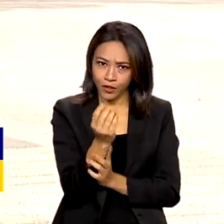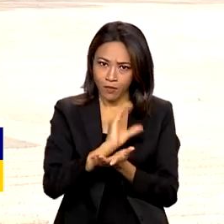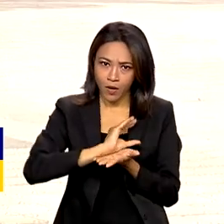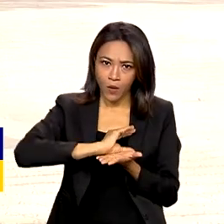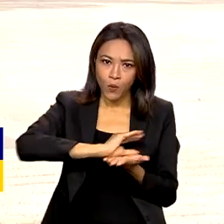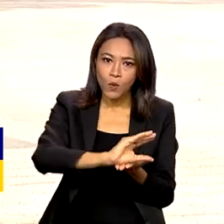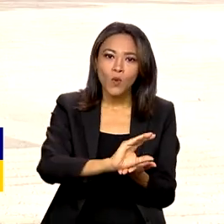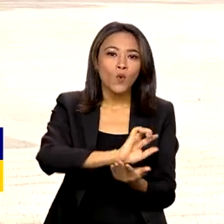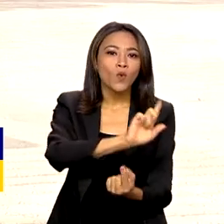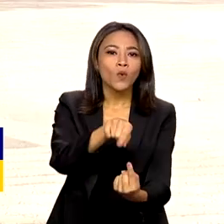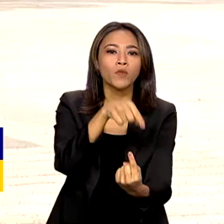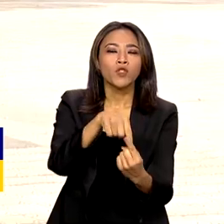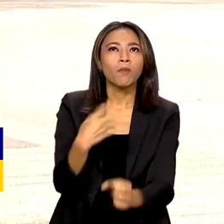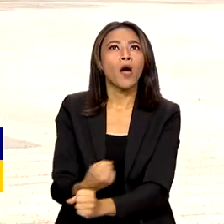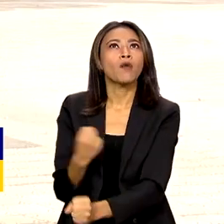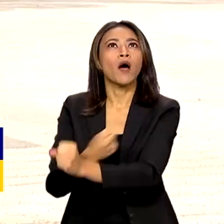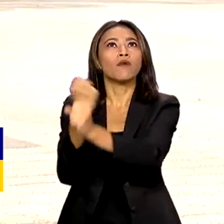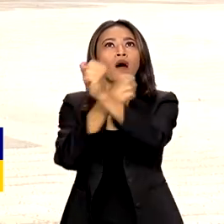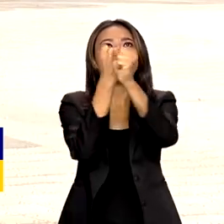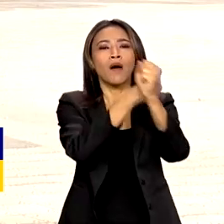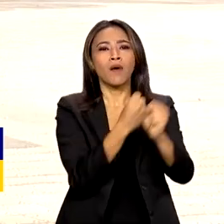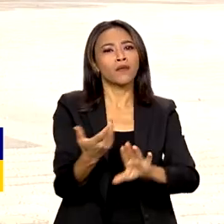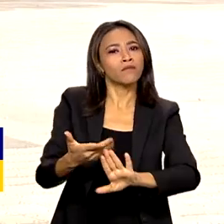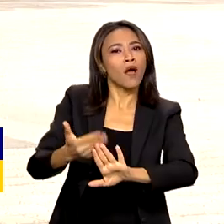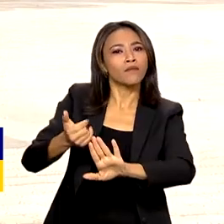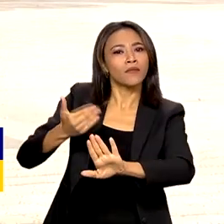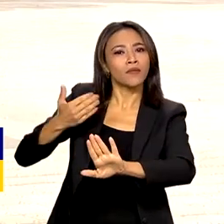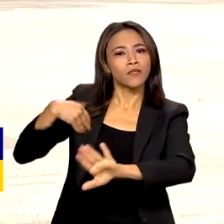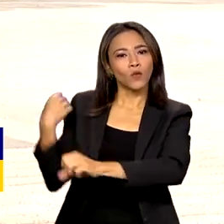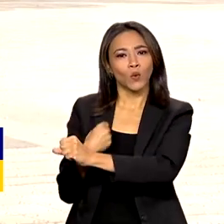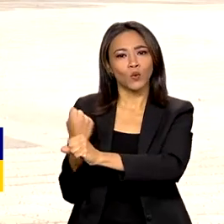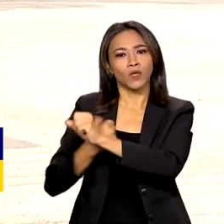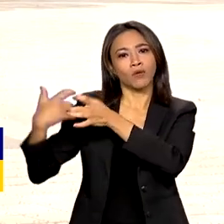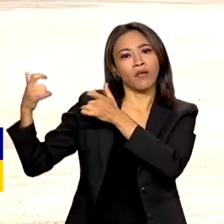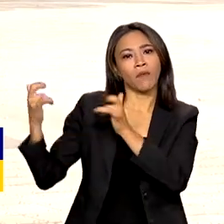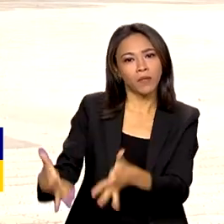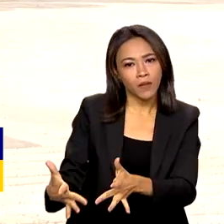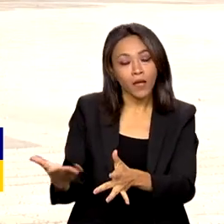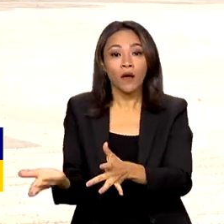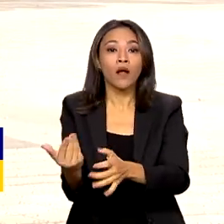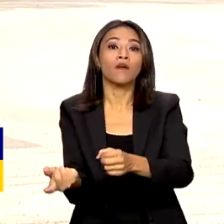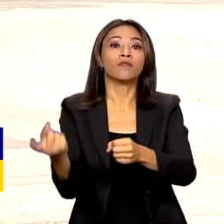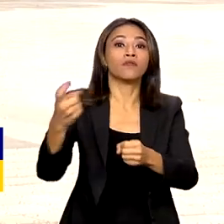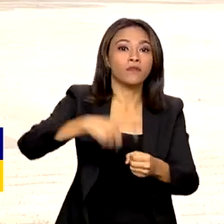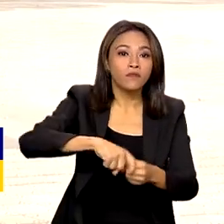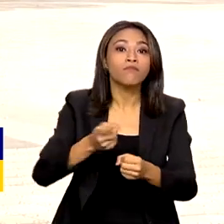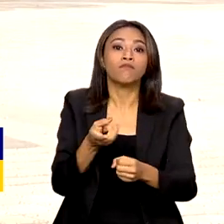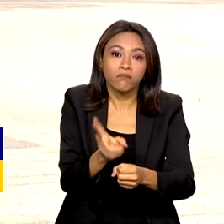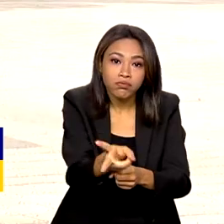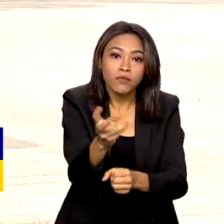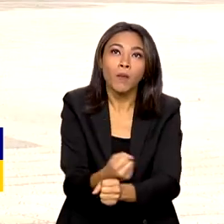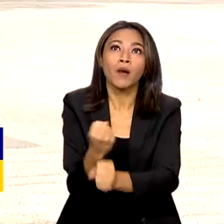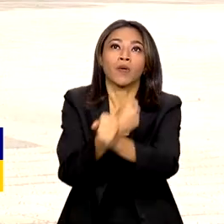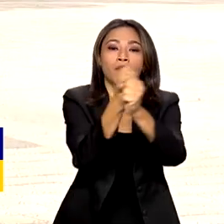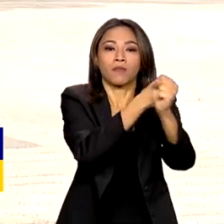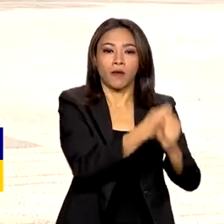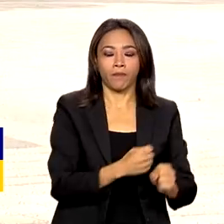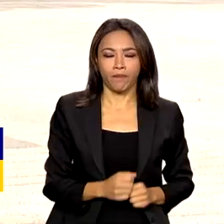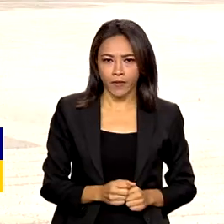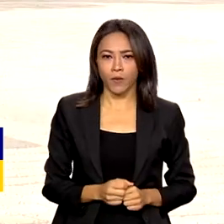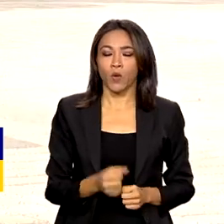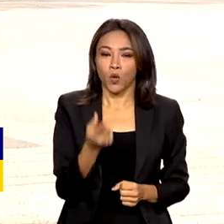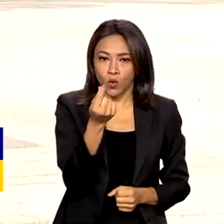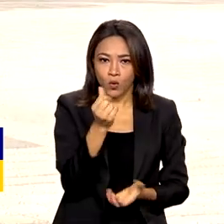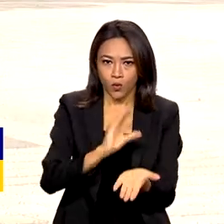obras que estão paradas ou mesmo para as novas obras para continuidade. E o investimento de